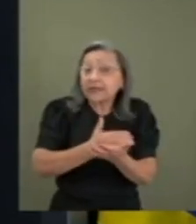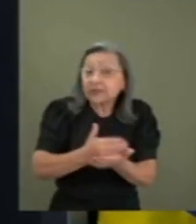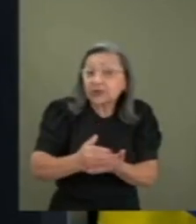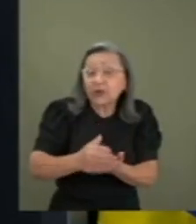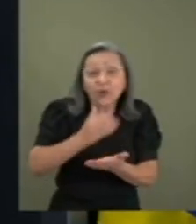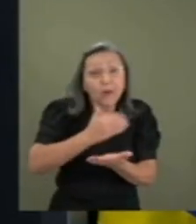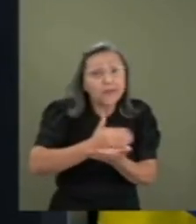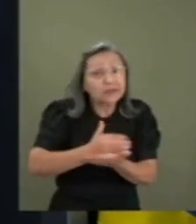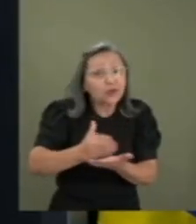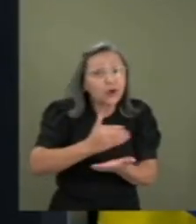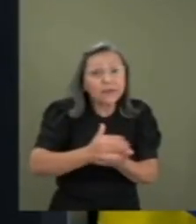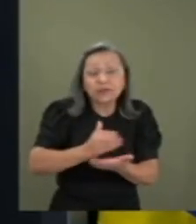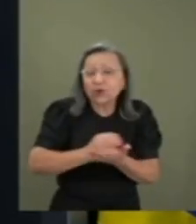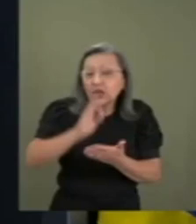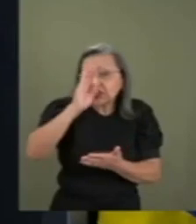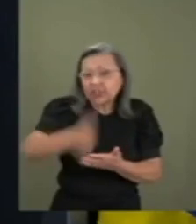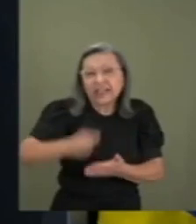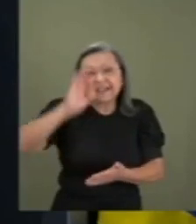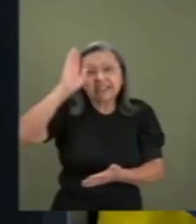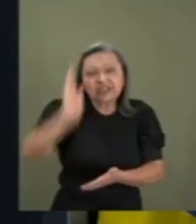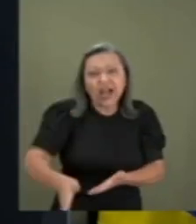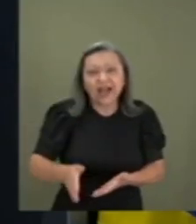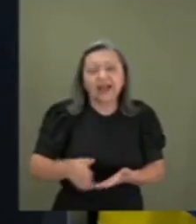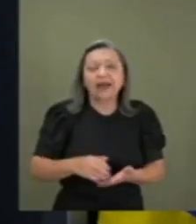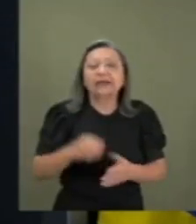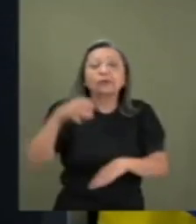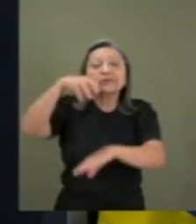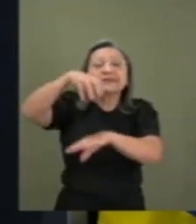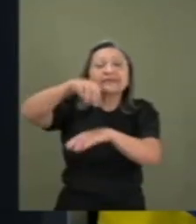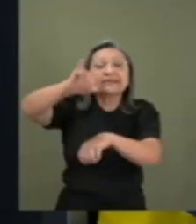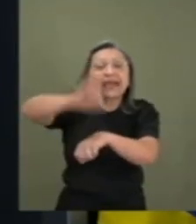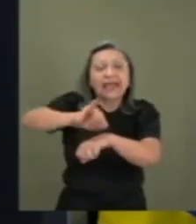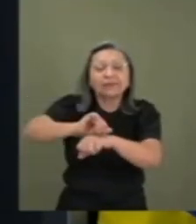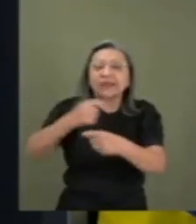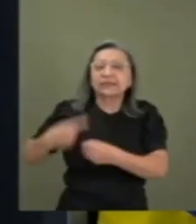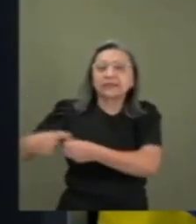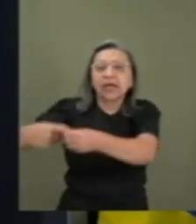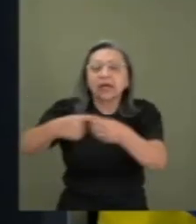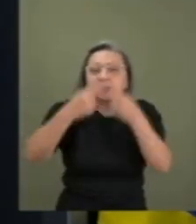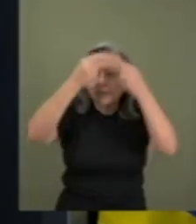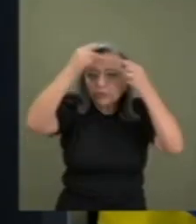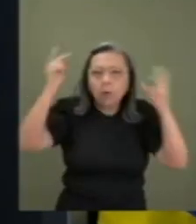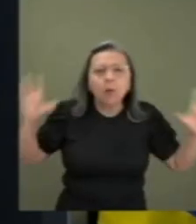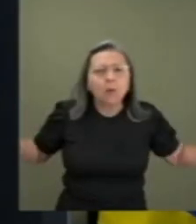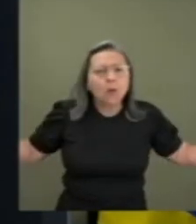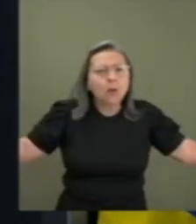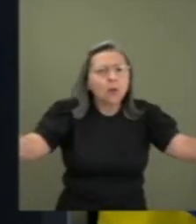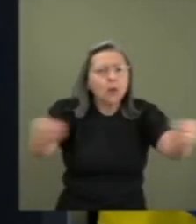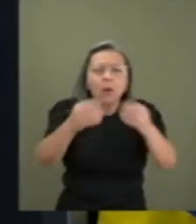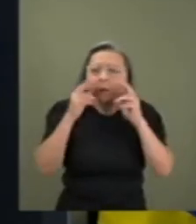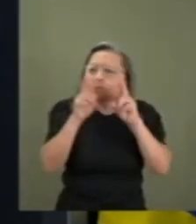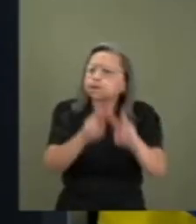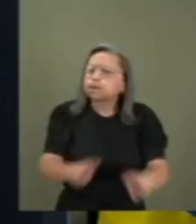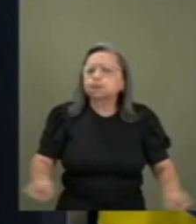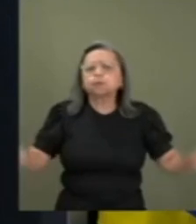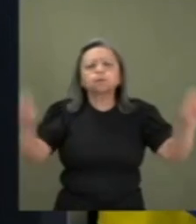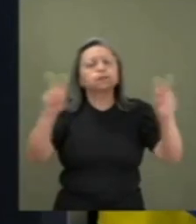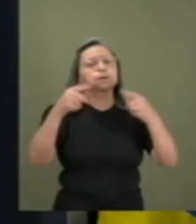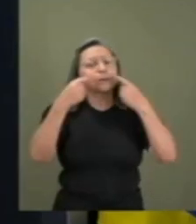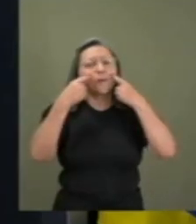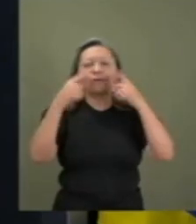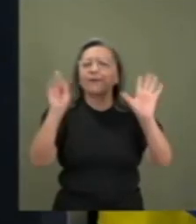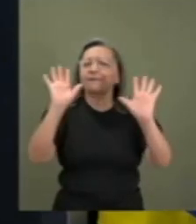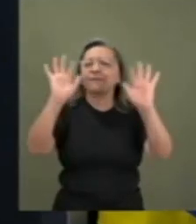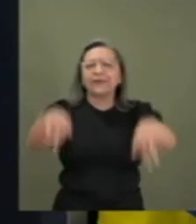na Boca Baldita, no centro da cidade, uma multidão que você não via onde terminava. Eu estava lá,